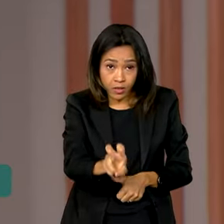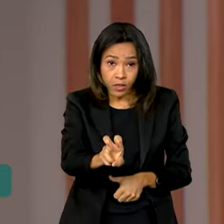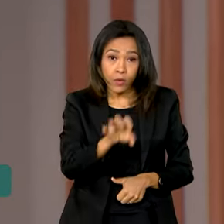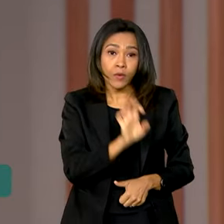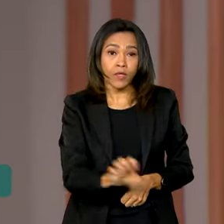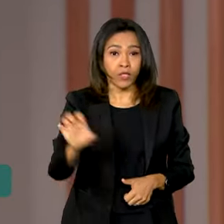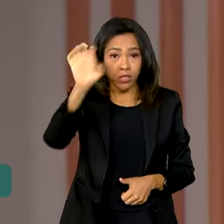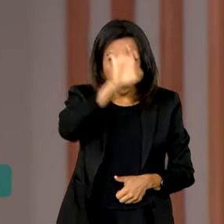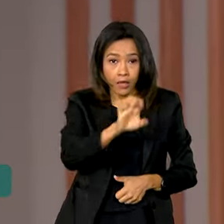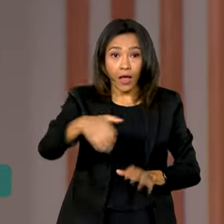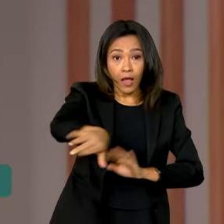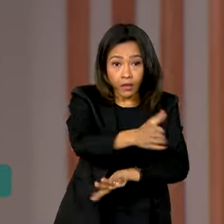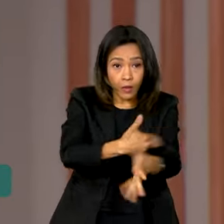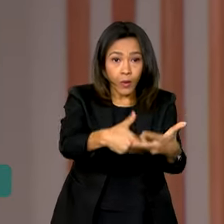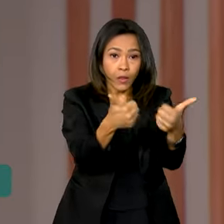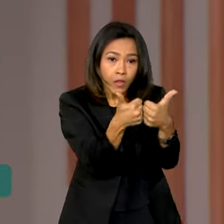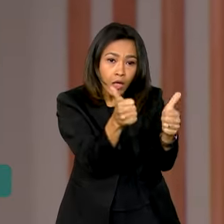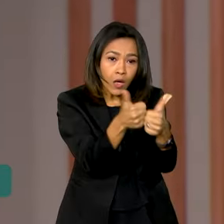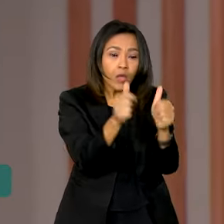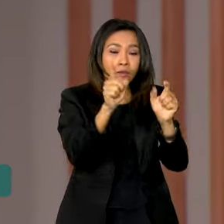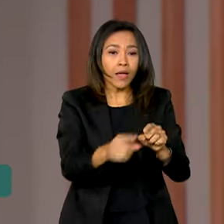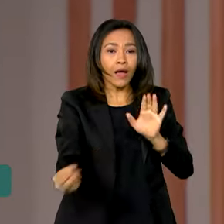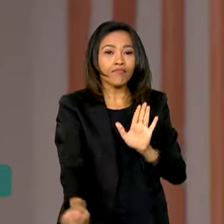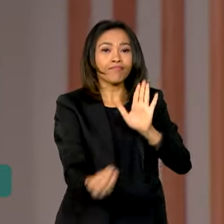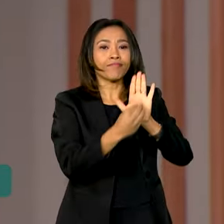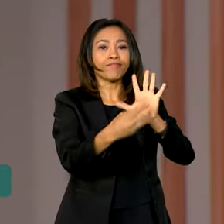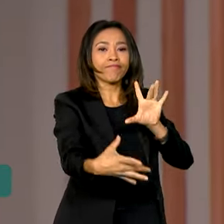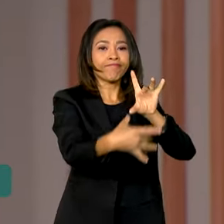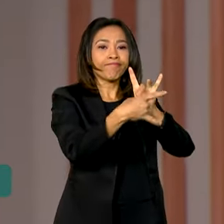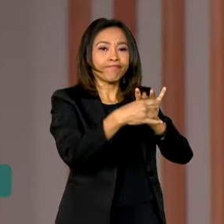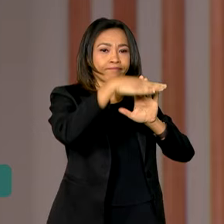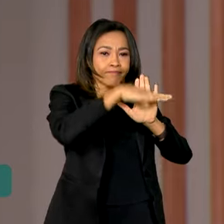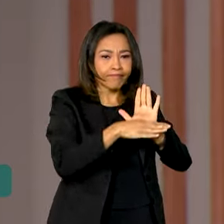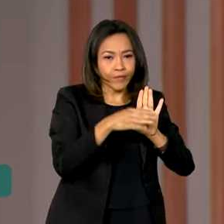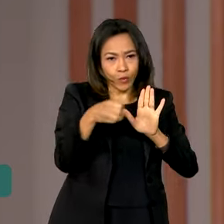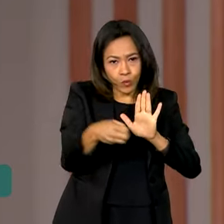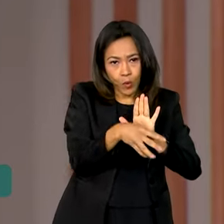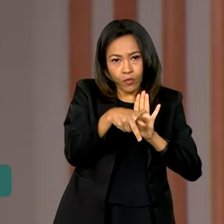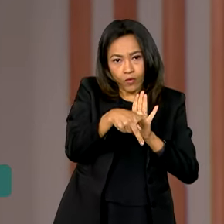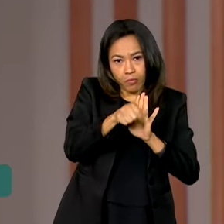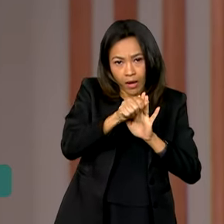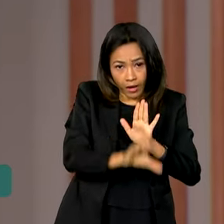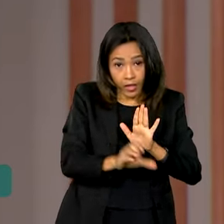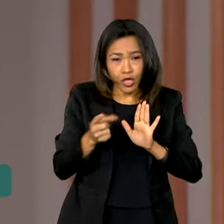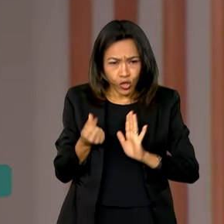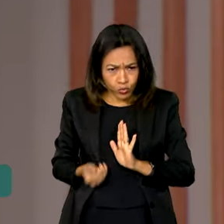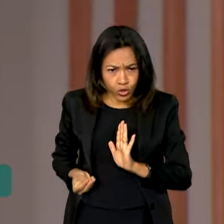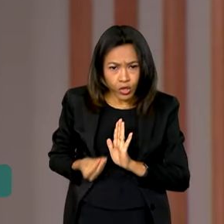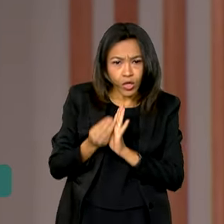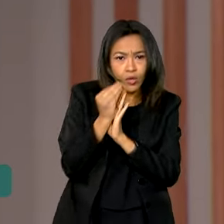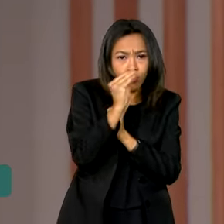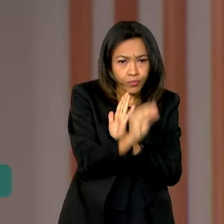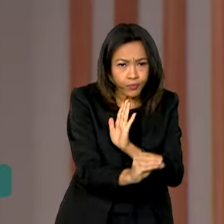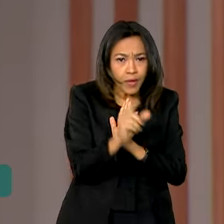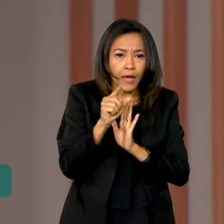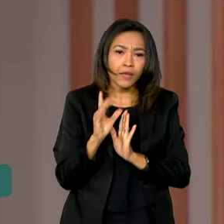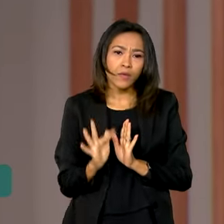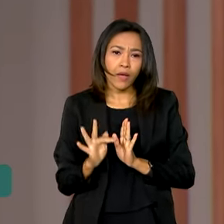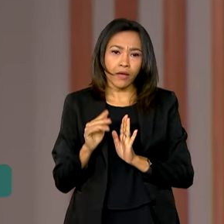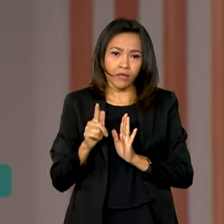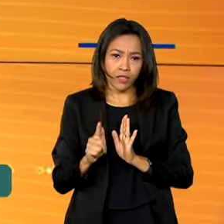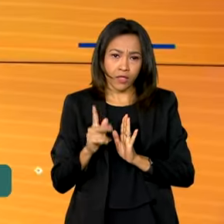troca dos veículos está prevista no novo PAC e os recursos vêm do Fundo de Garantia do Tempo de Serviço, o